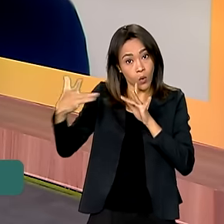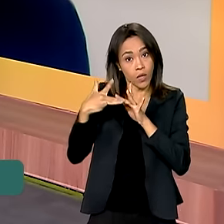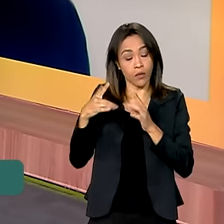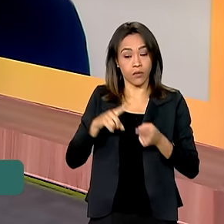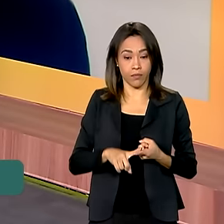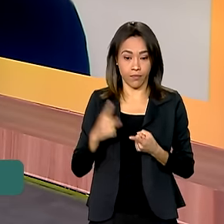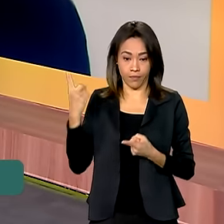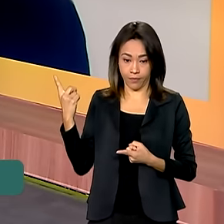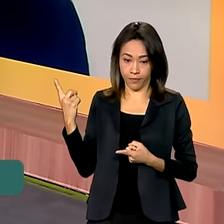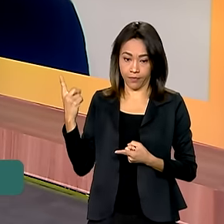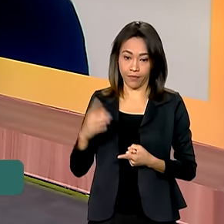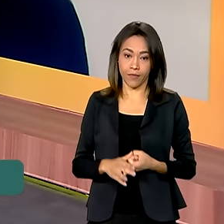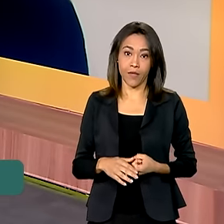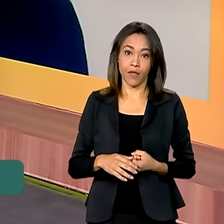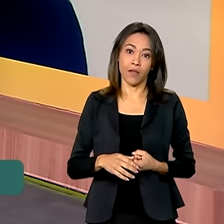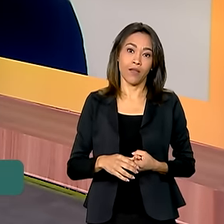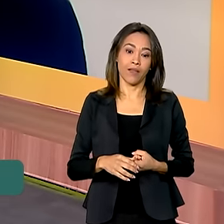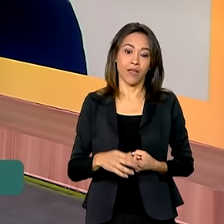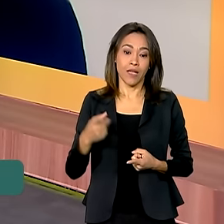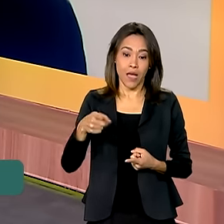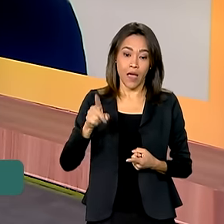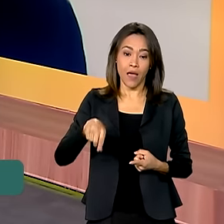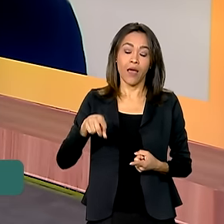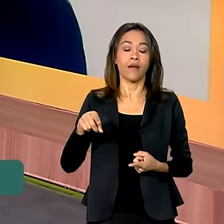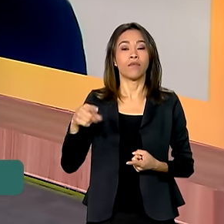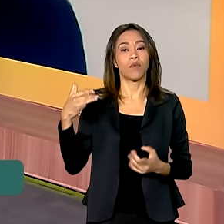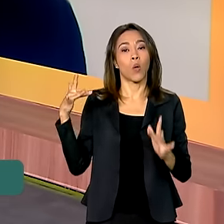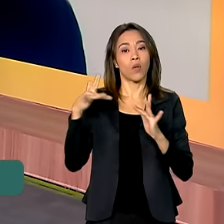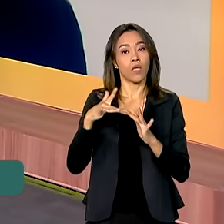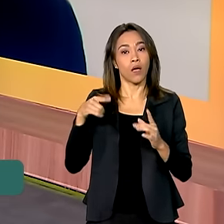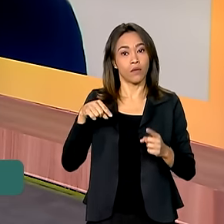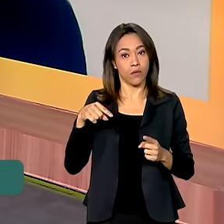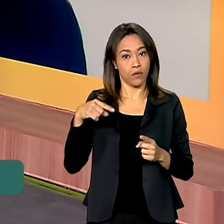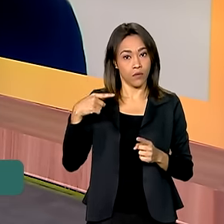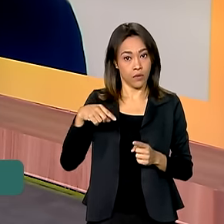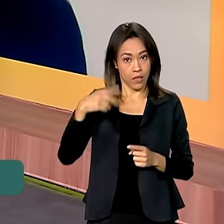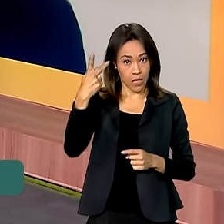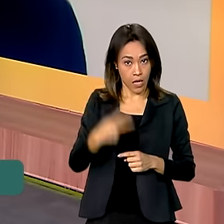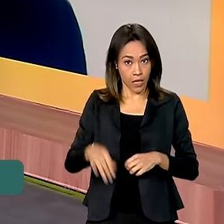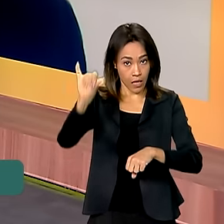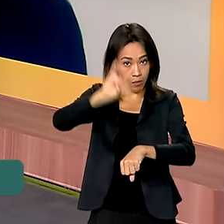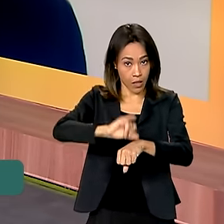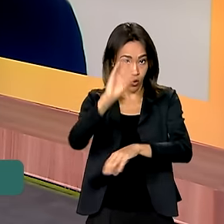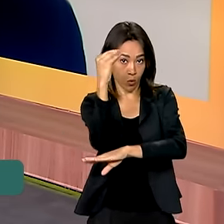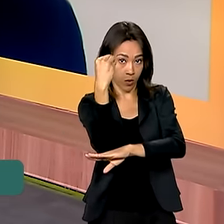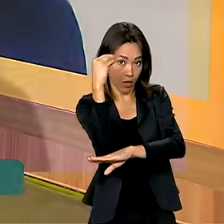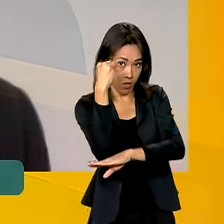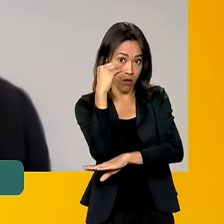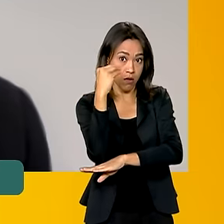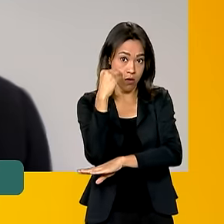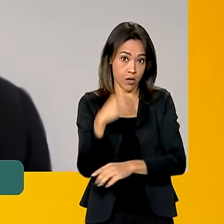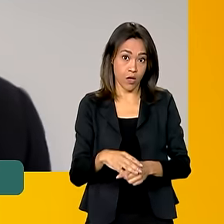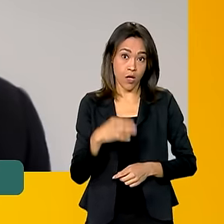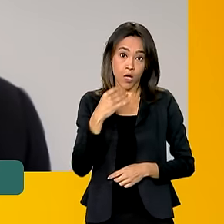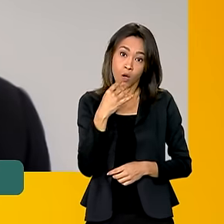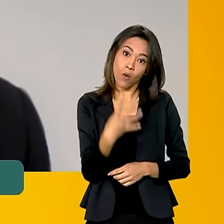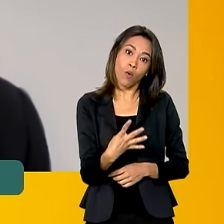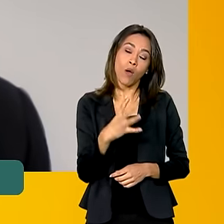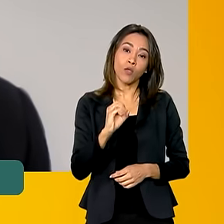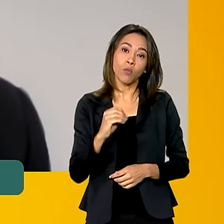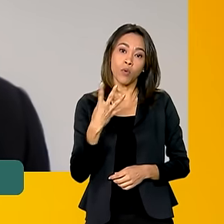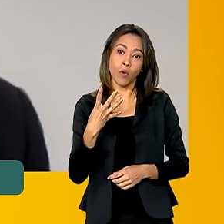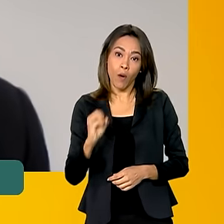Dois números, então. A capital e metropolitana é 4.004,